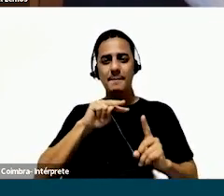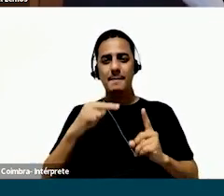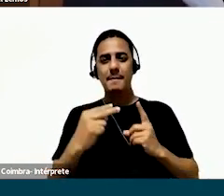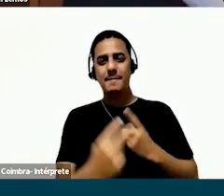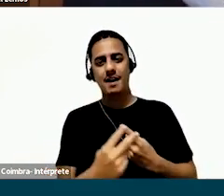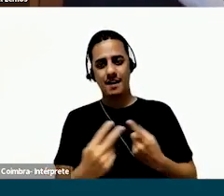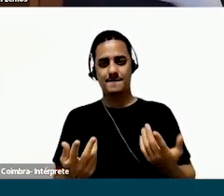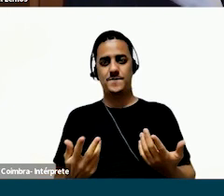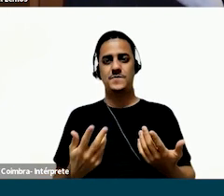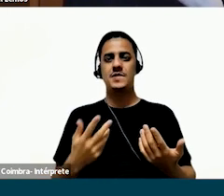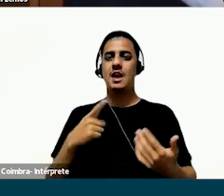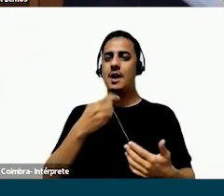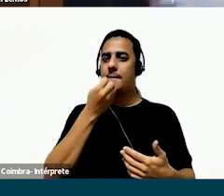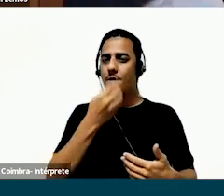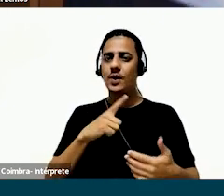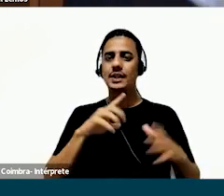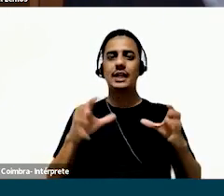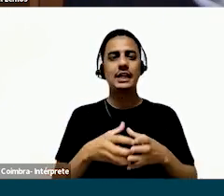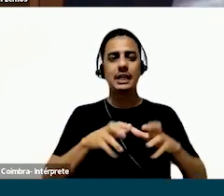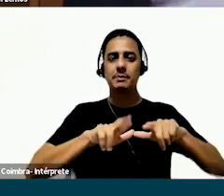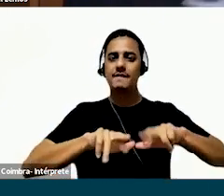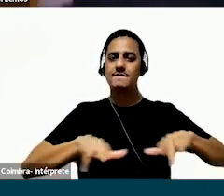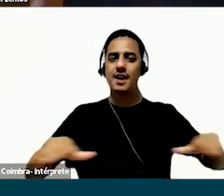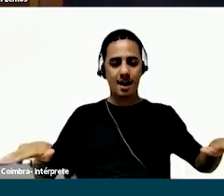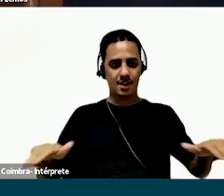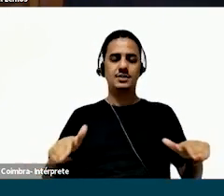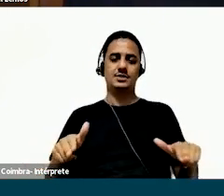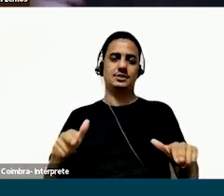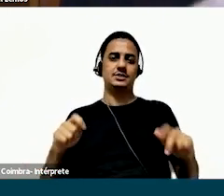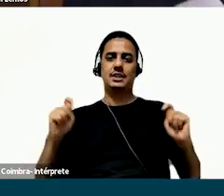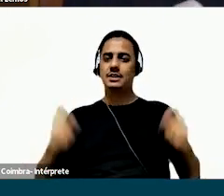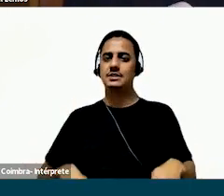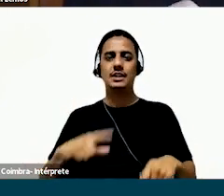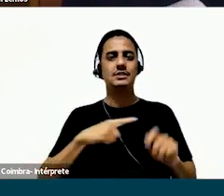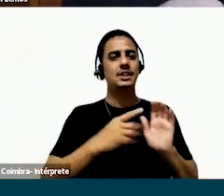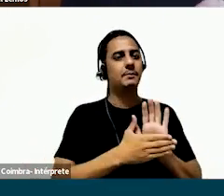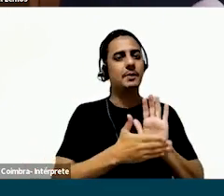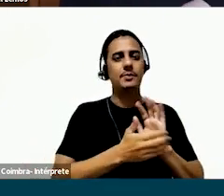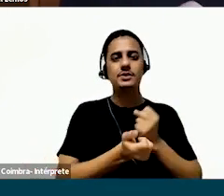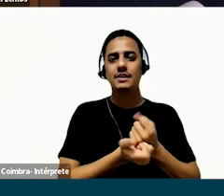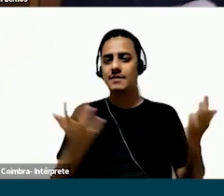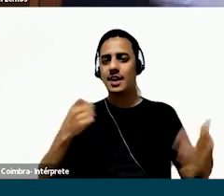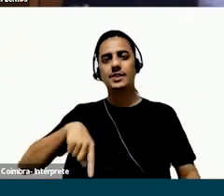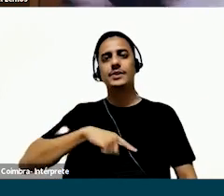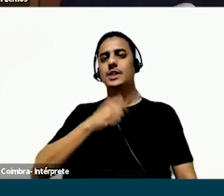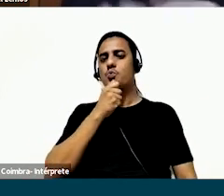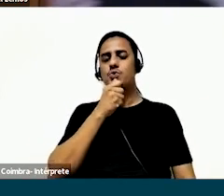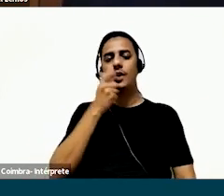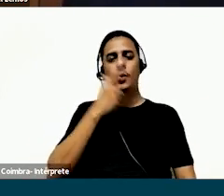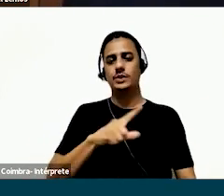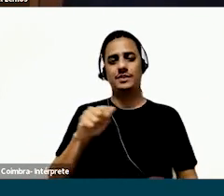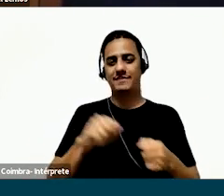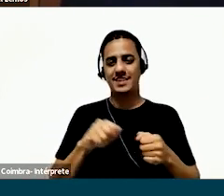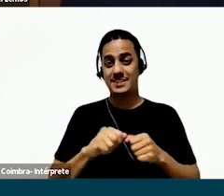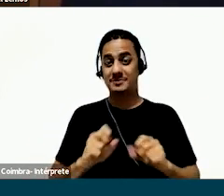riqueza que é a diversidade dos olhares. A riqueza que é a gente ter um time diverso que pode trazer, enfim, propostas de onde a gente